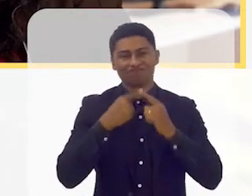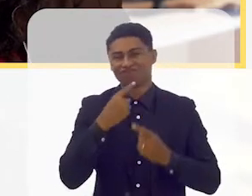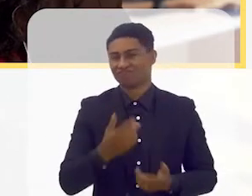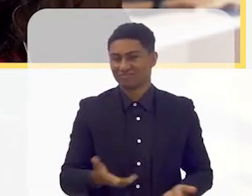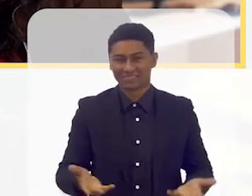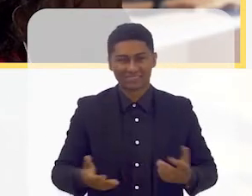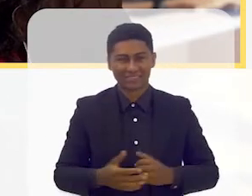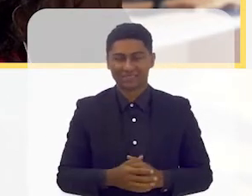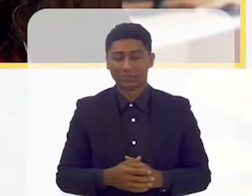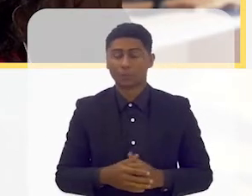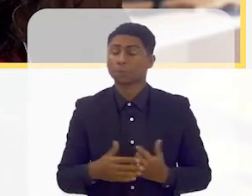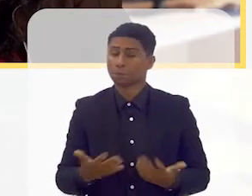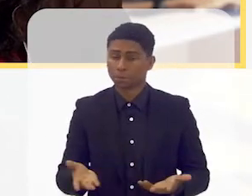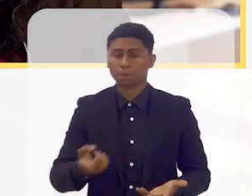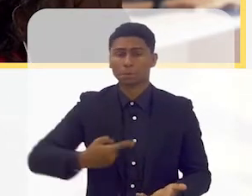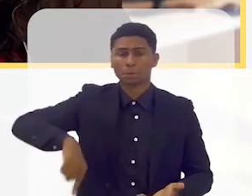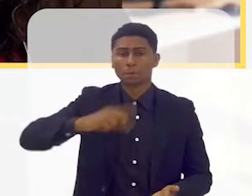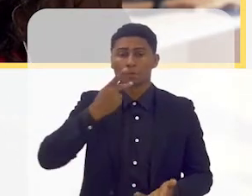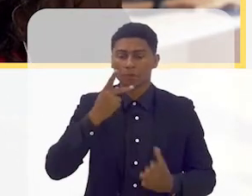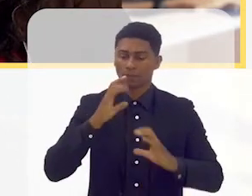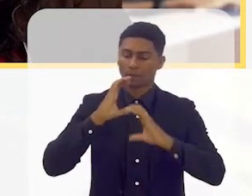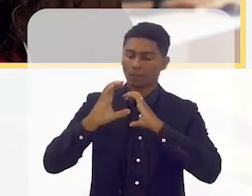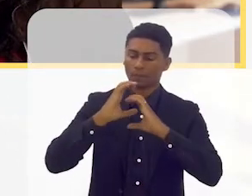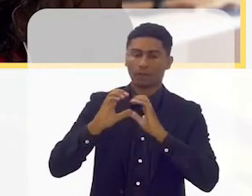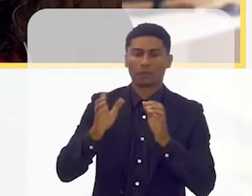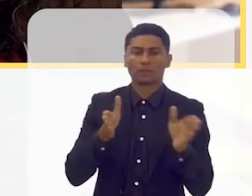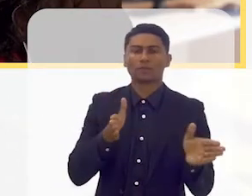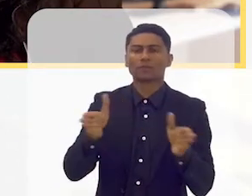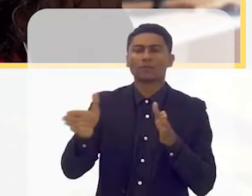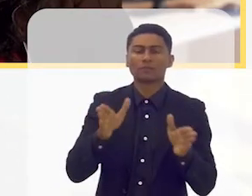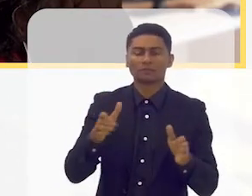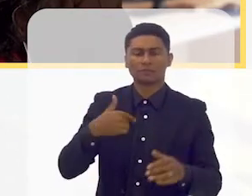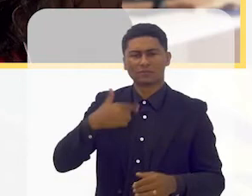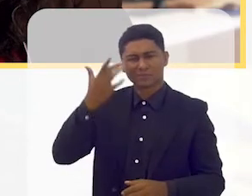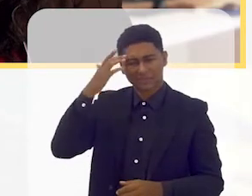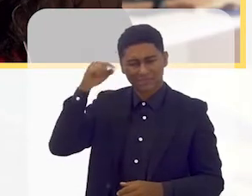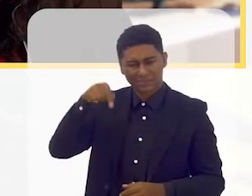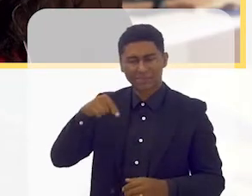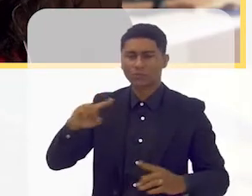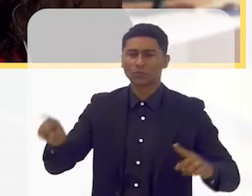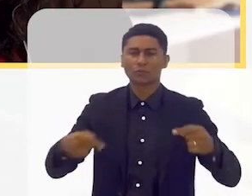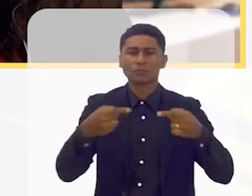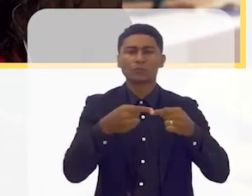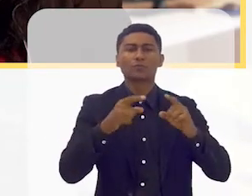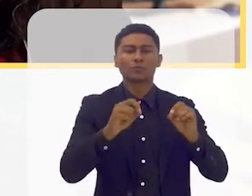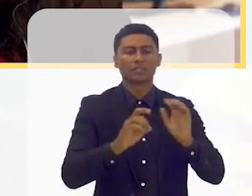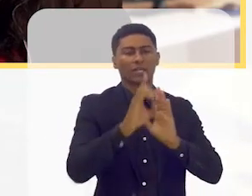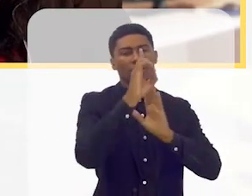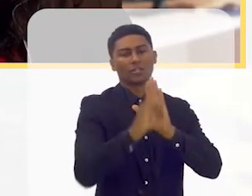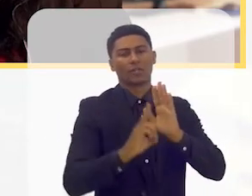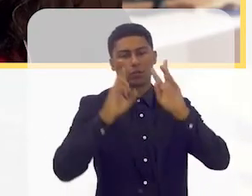alguma coisa... Quando nós falamos de comunicação acessível, para mim a comunicação acessível é uma questão de direitos humanos.